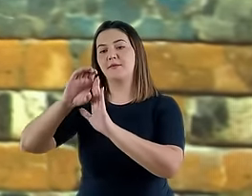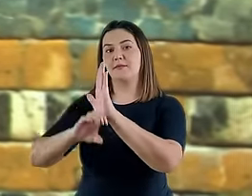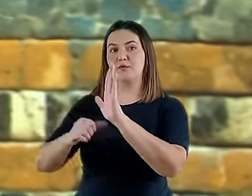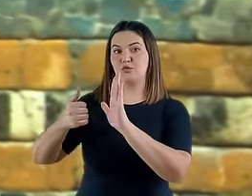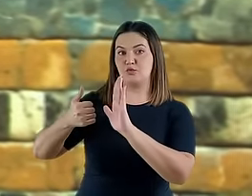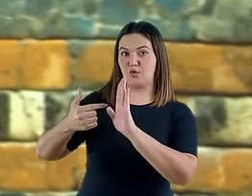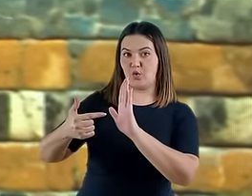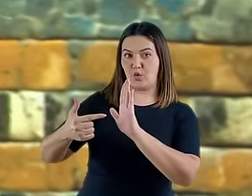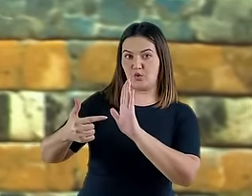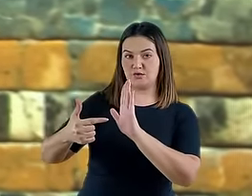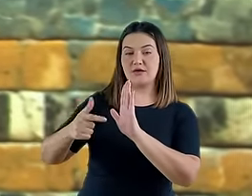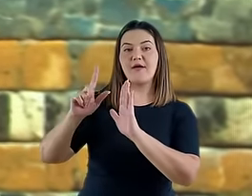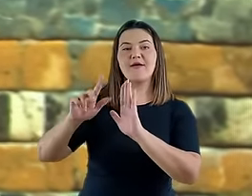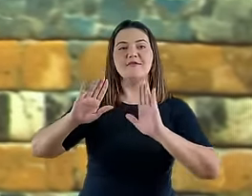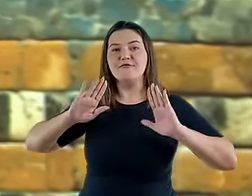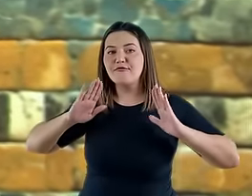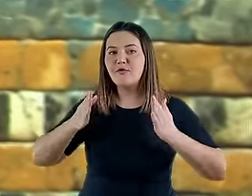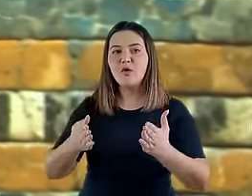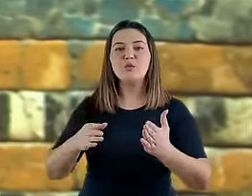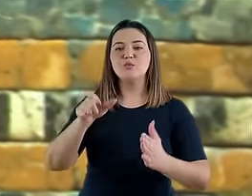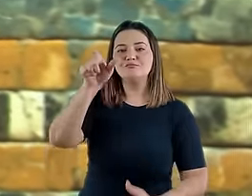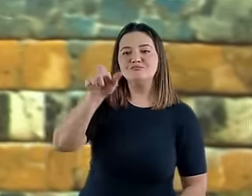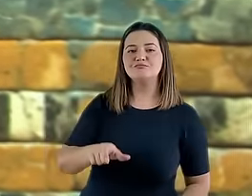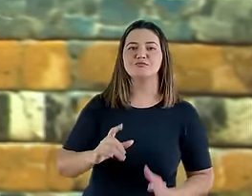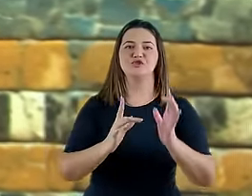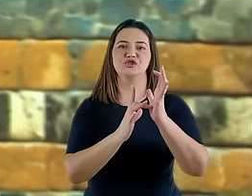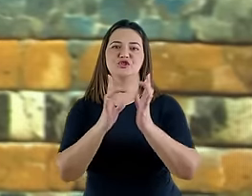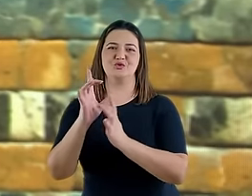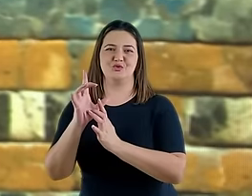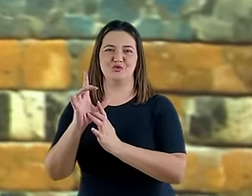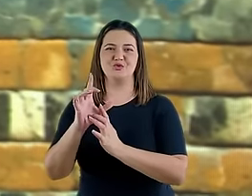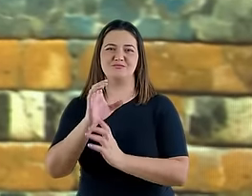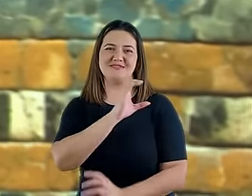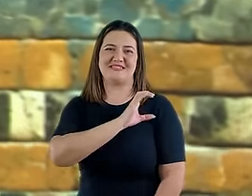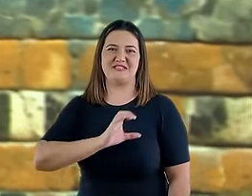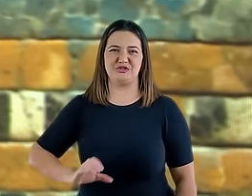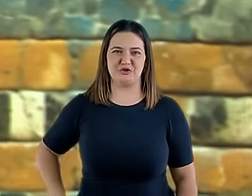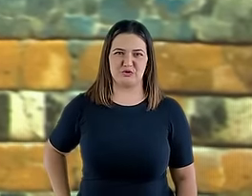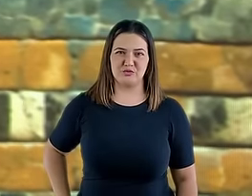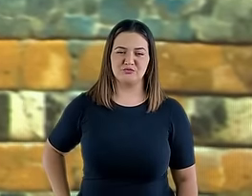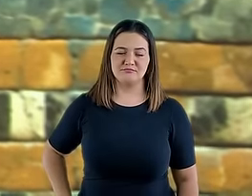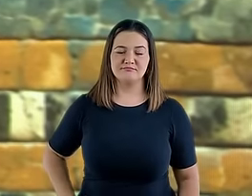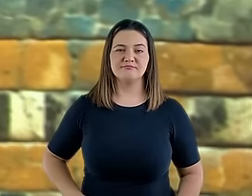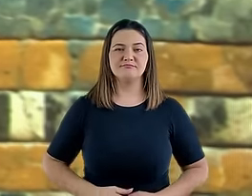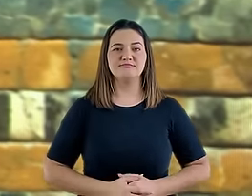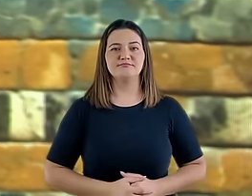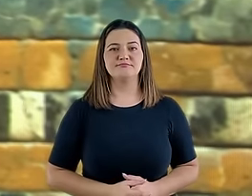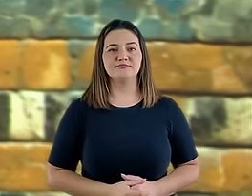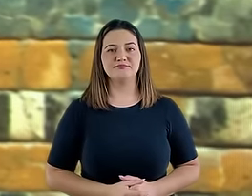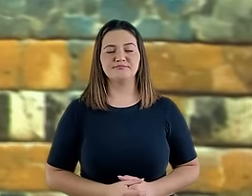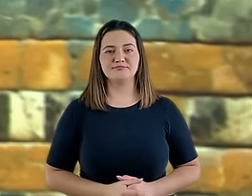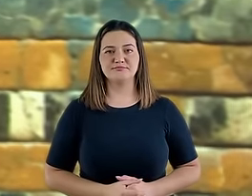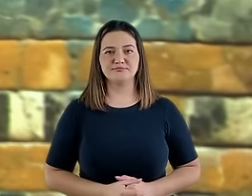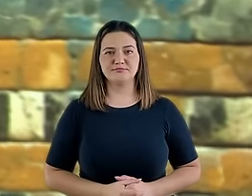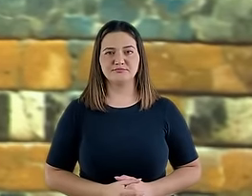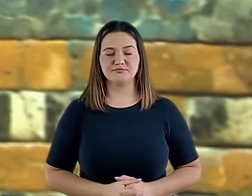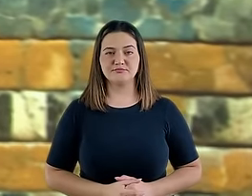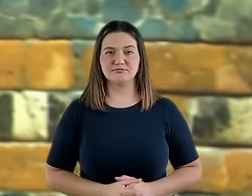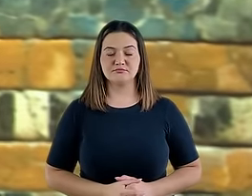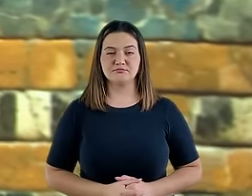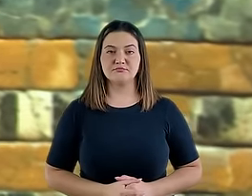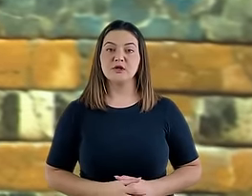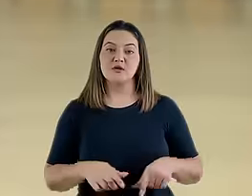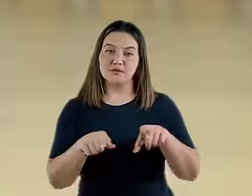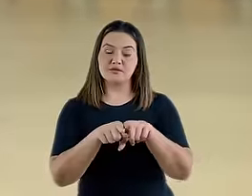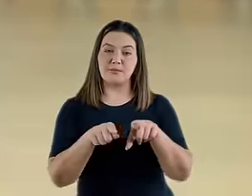12 de Daniel são aqueles mais cristocêntricos, ou seja, que gravitam em torno da pessoa e da obra de Jesus.